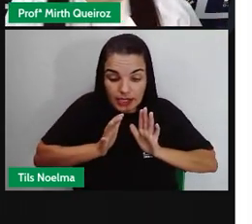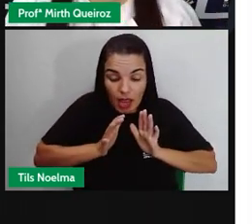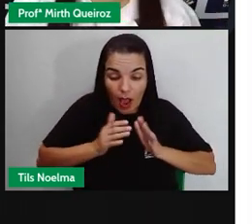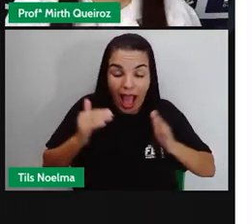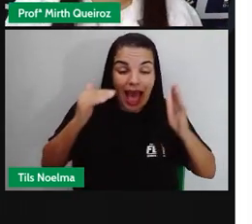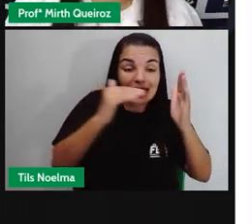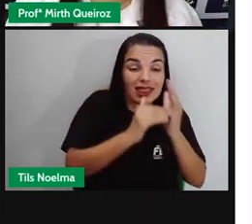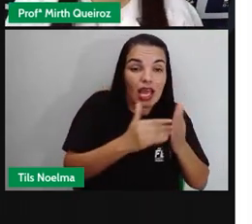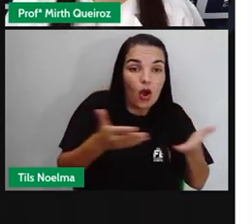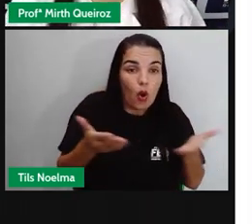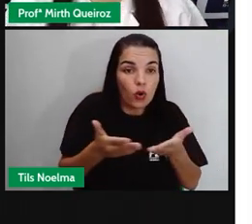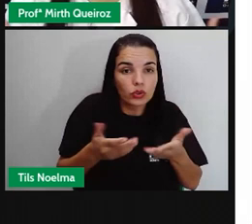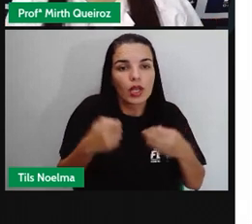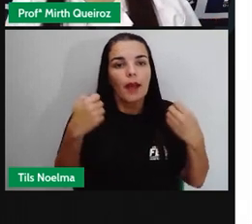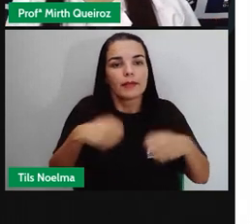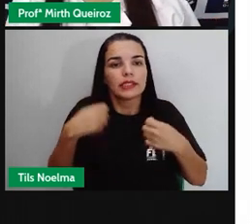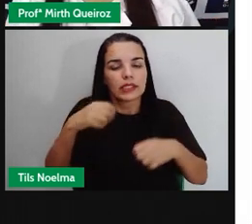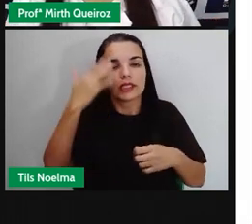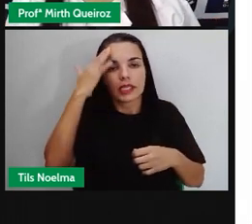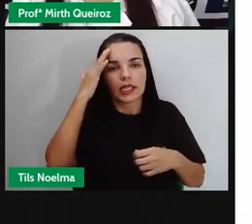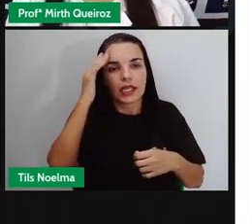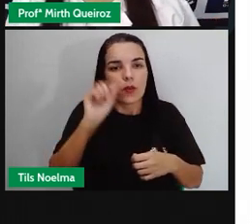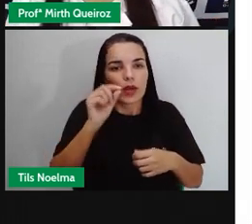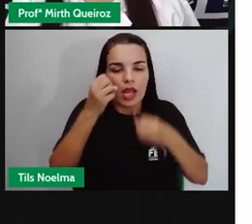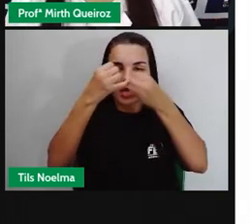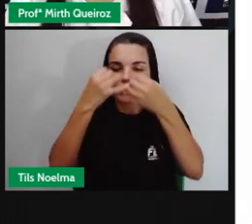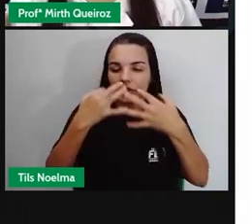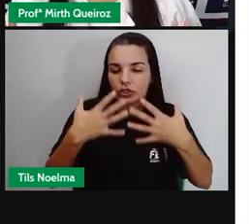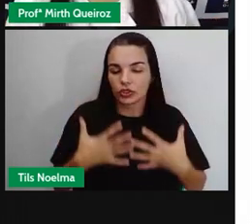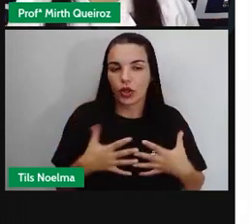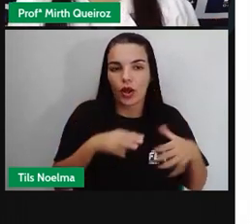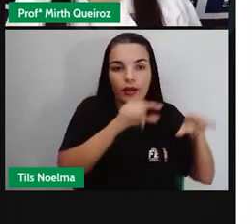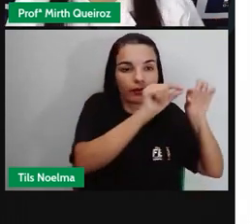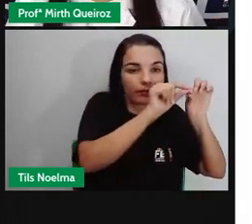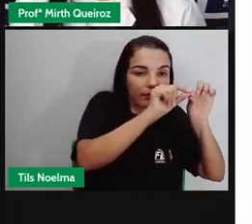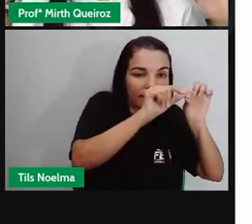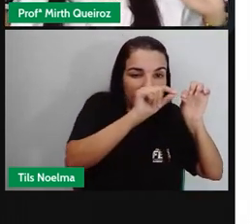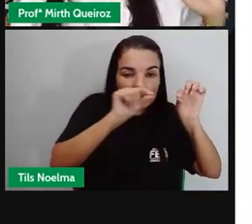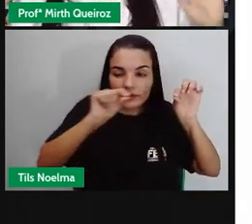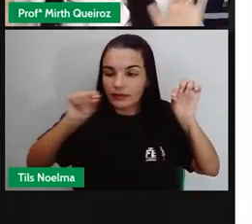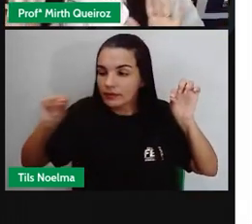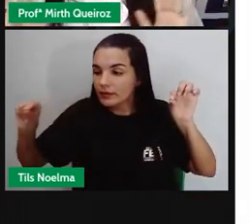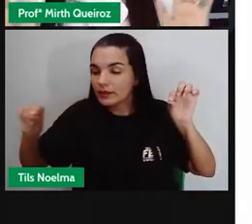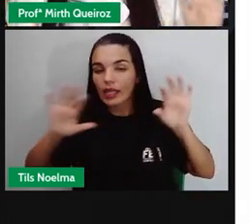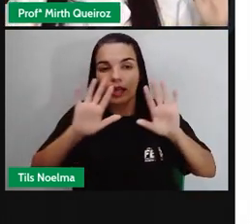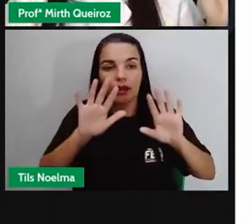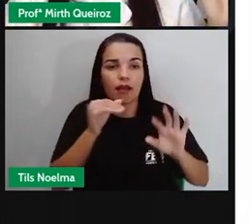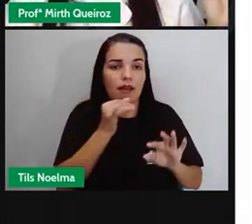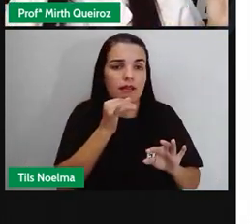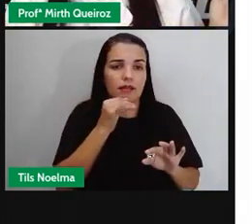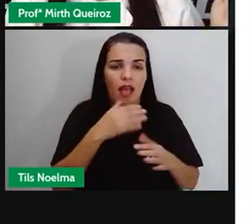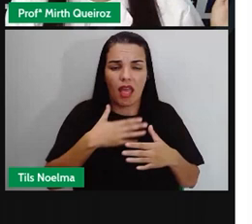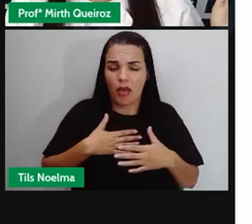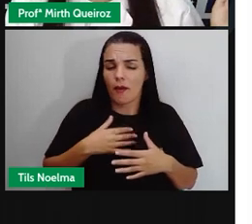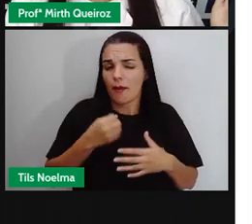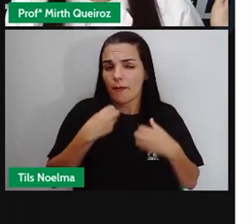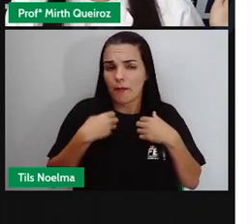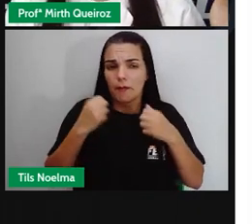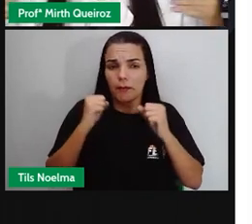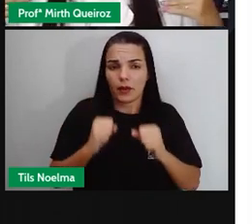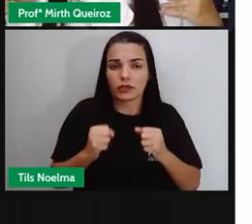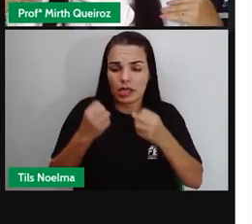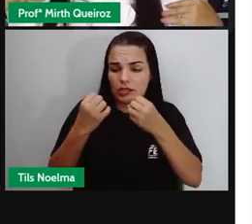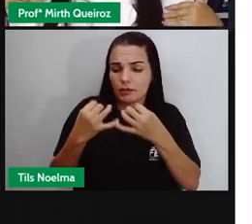forma linear. Mas eu posso, por exemplo, falar, ah, eu tenho medo de água, eu tenho medo de entrar no rio.